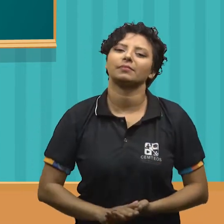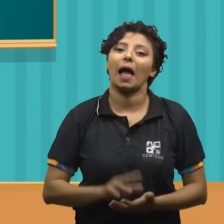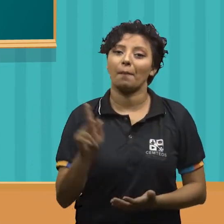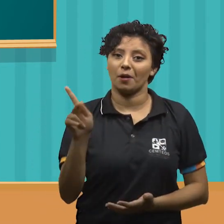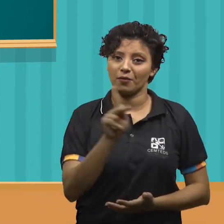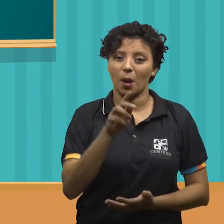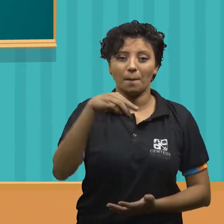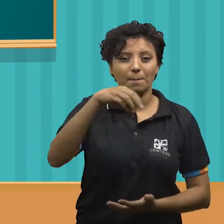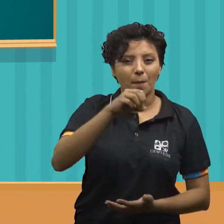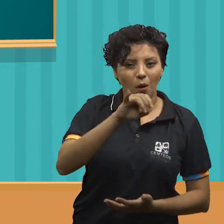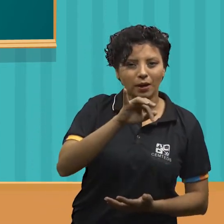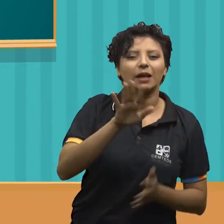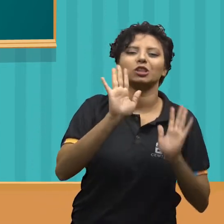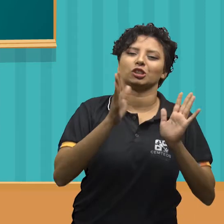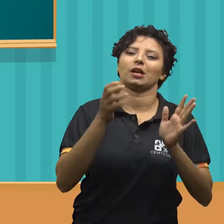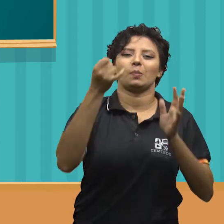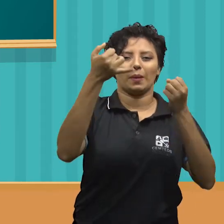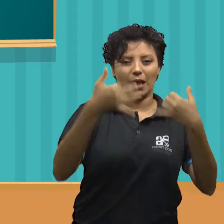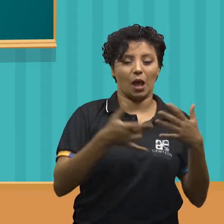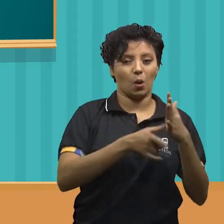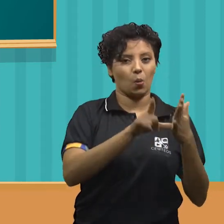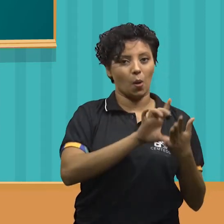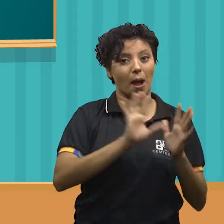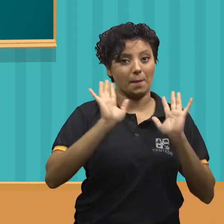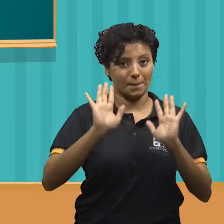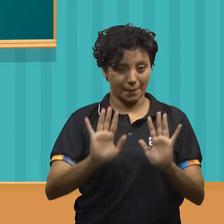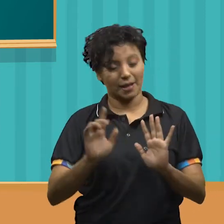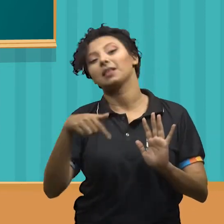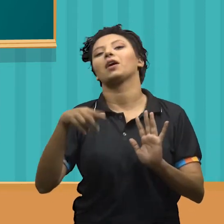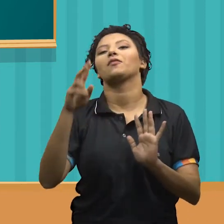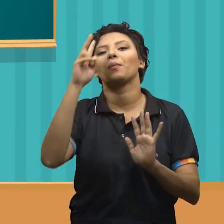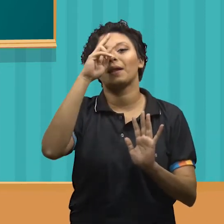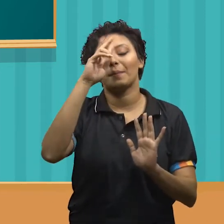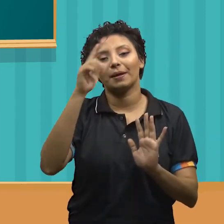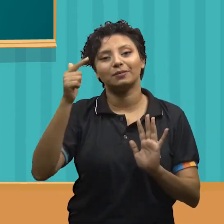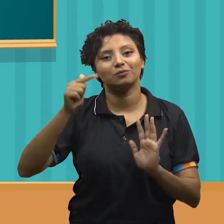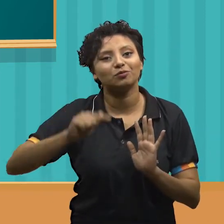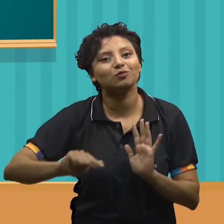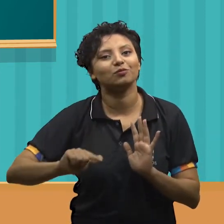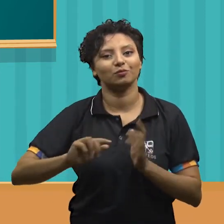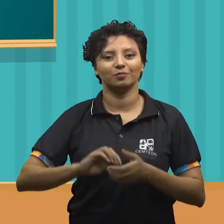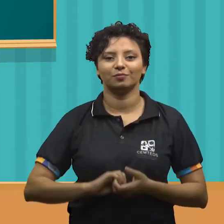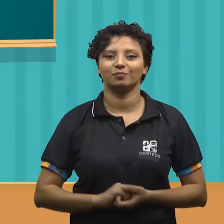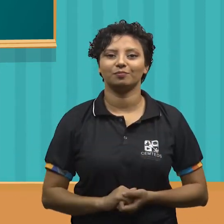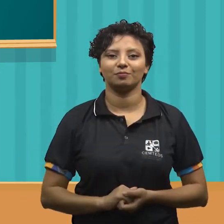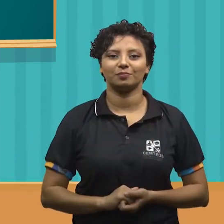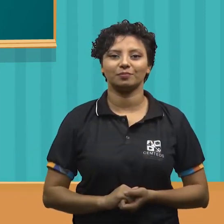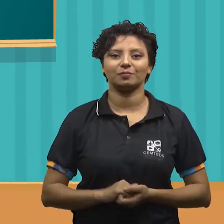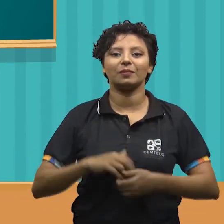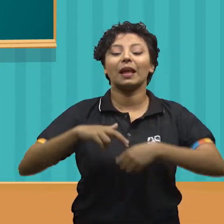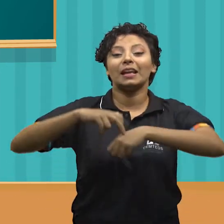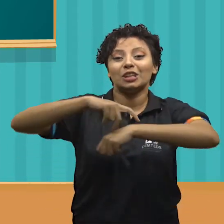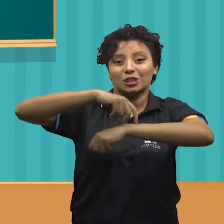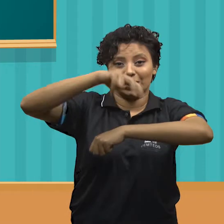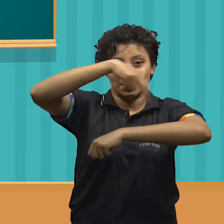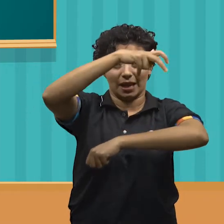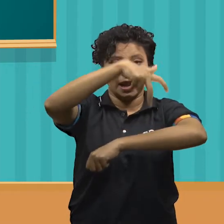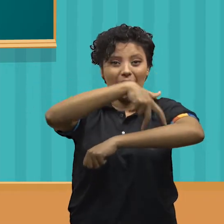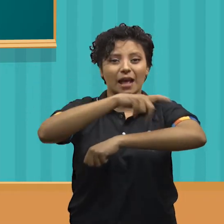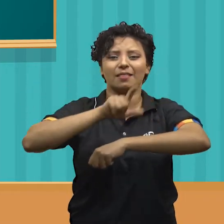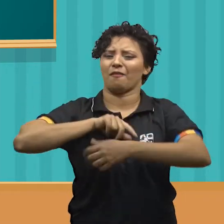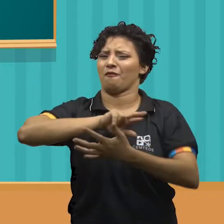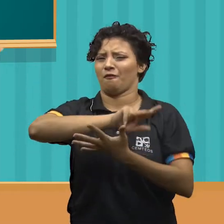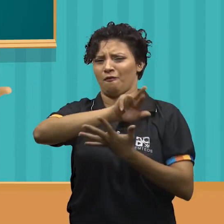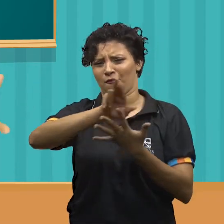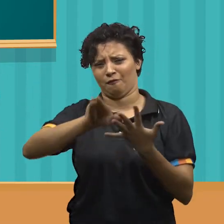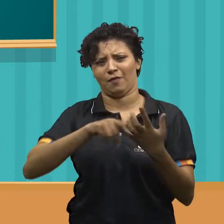as professoras Mônica e Nathalie devem ter dito a vocês. Pois bem, vamos relembrar, ginástica é um conceito que